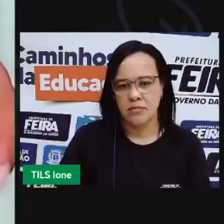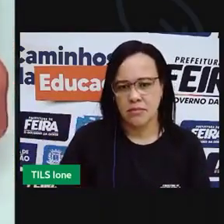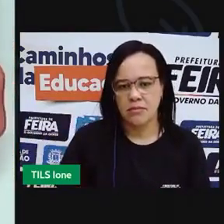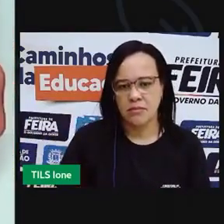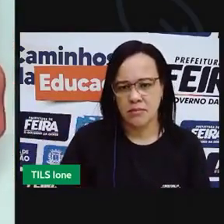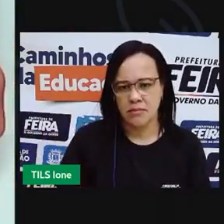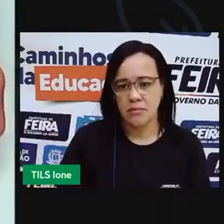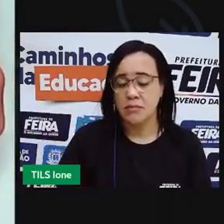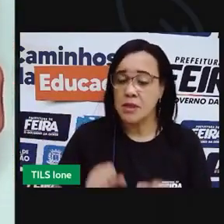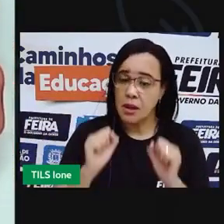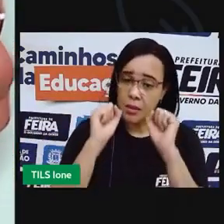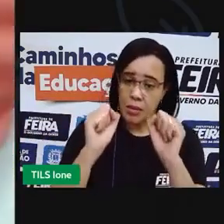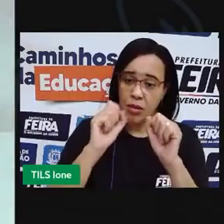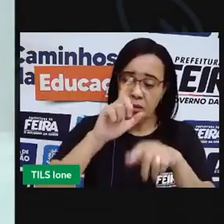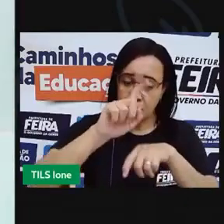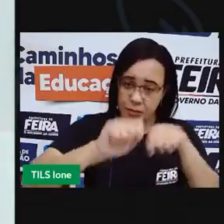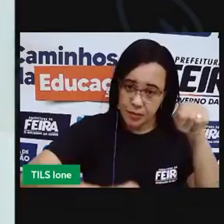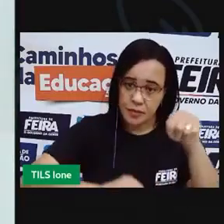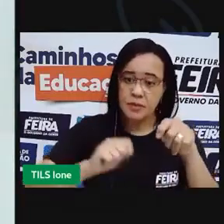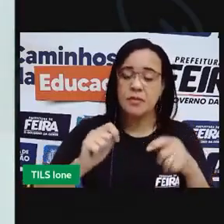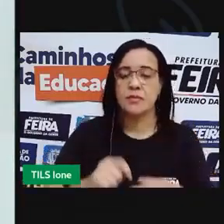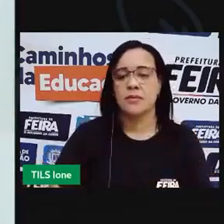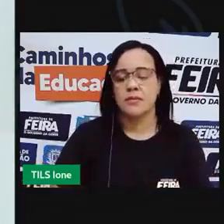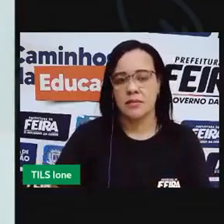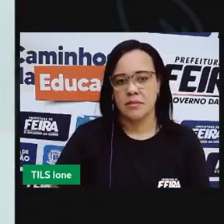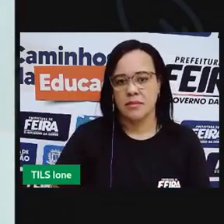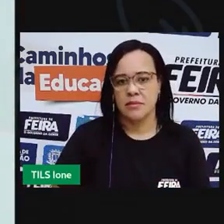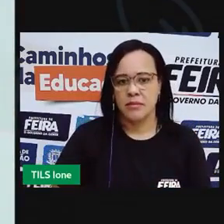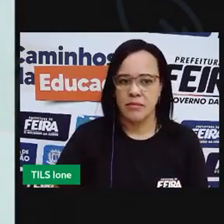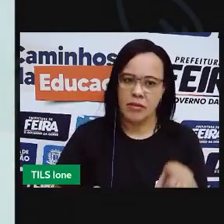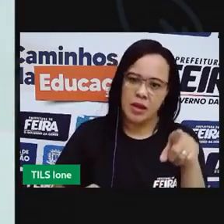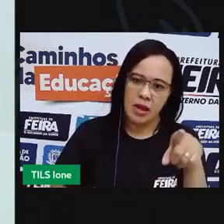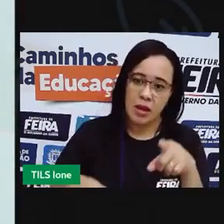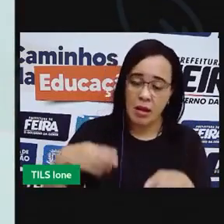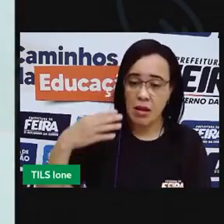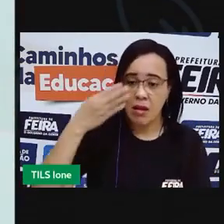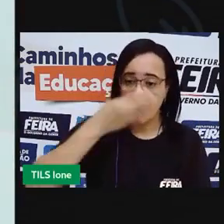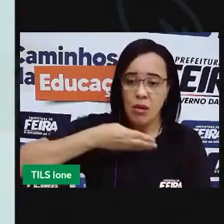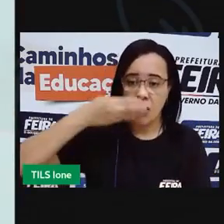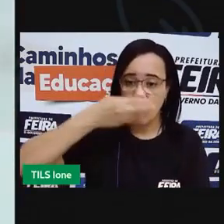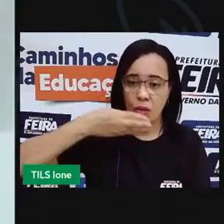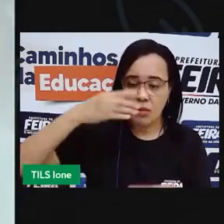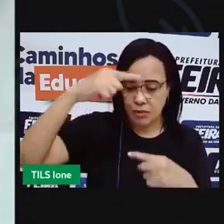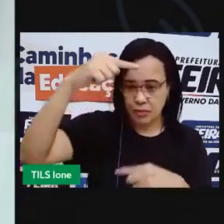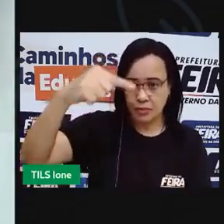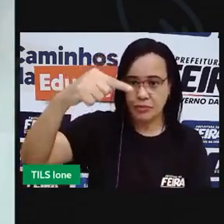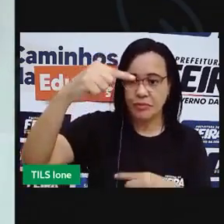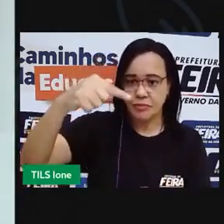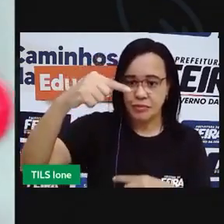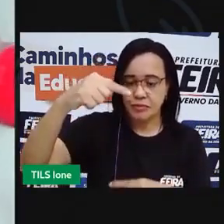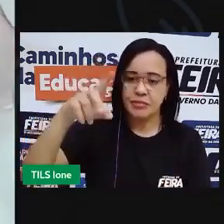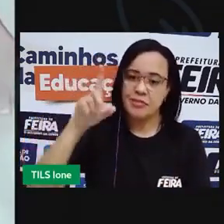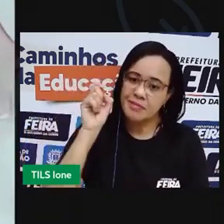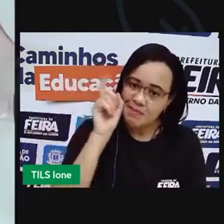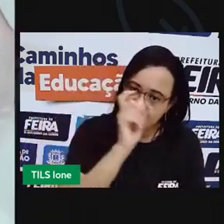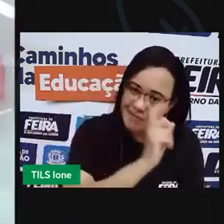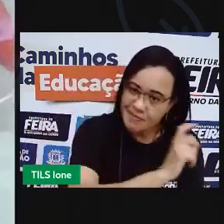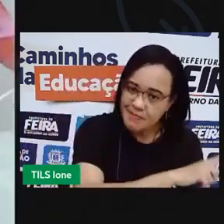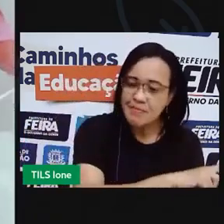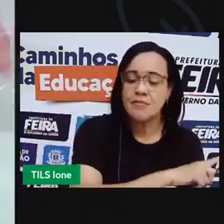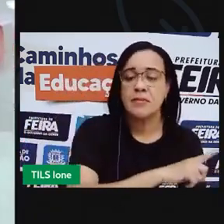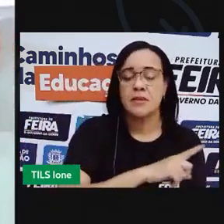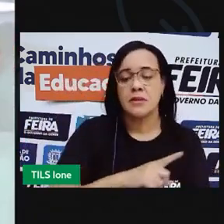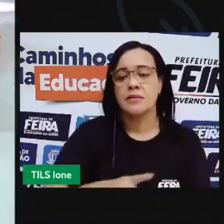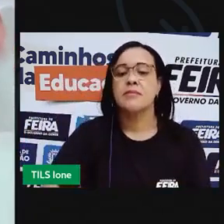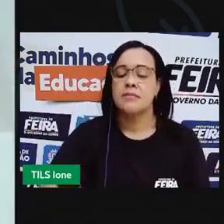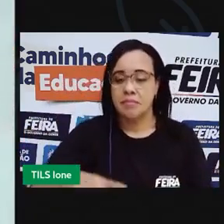pode até ser rosado mas a garrafa pet não a garrafa pet só com a tijora